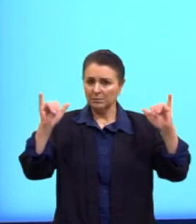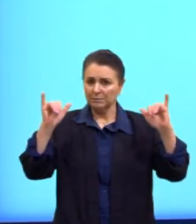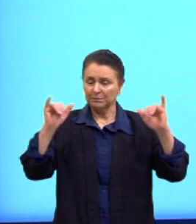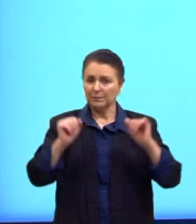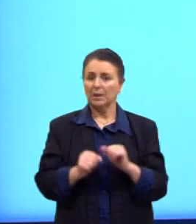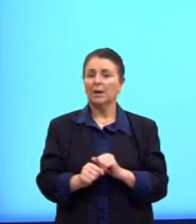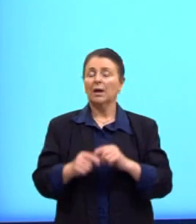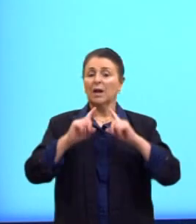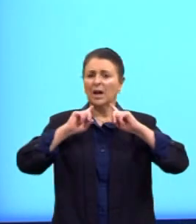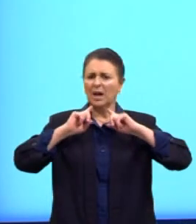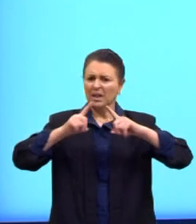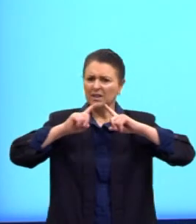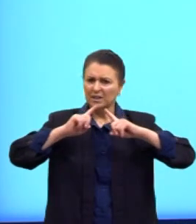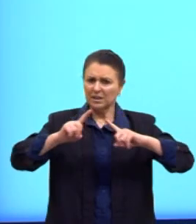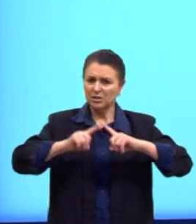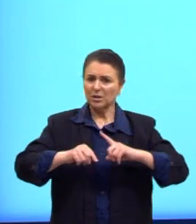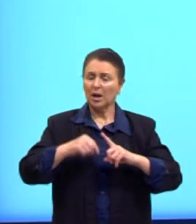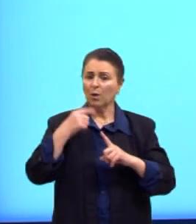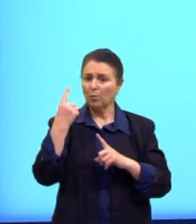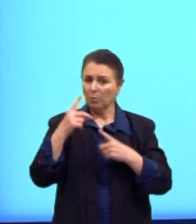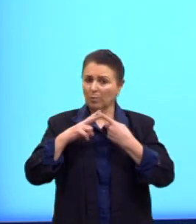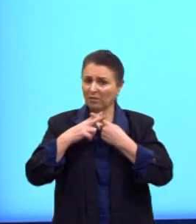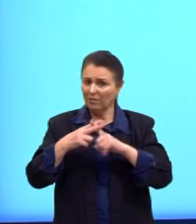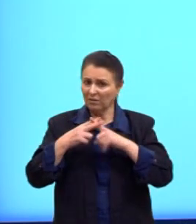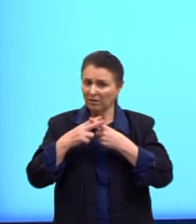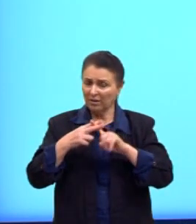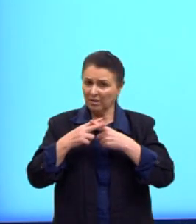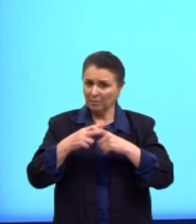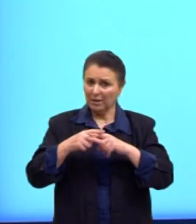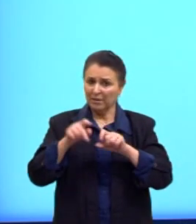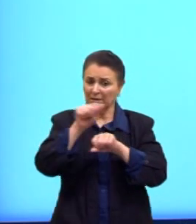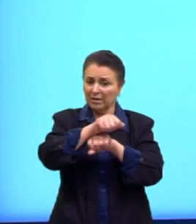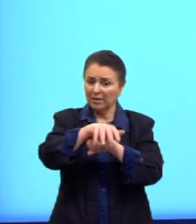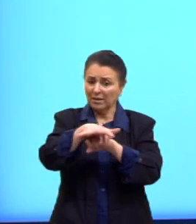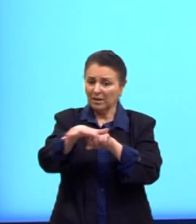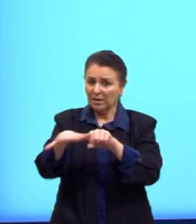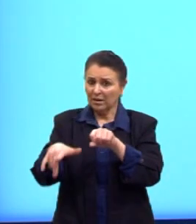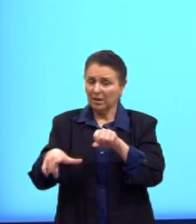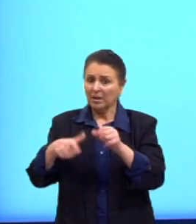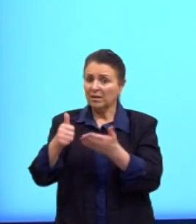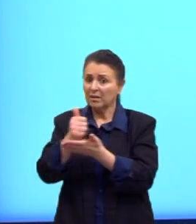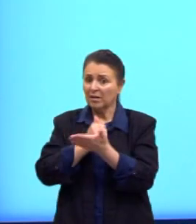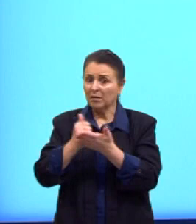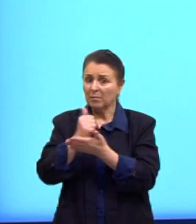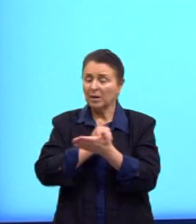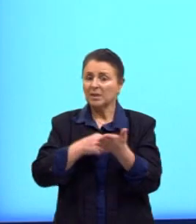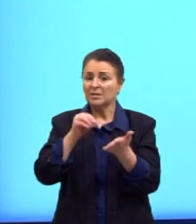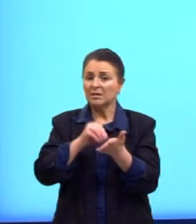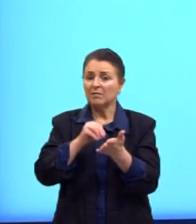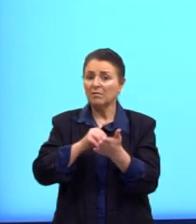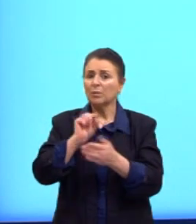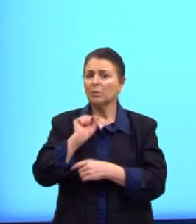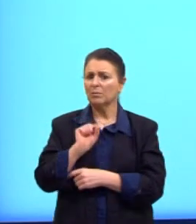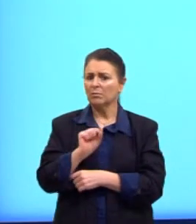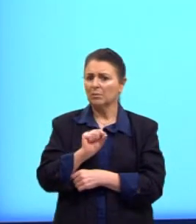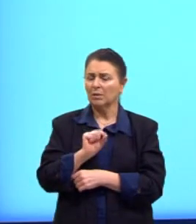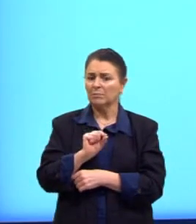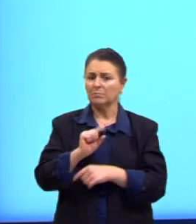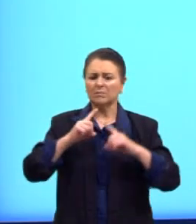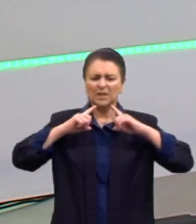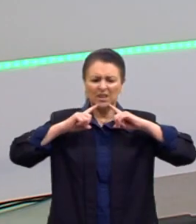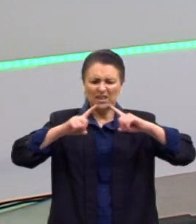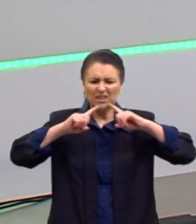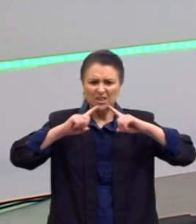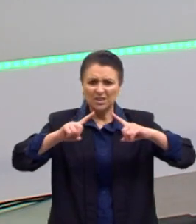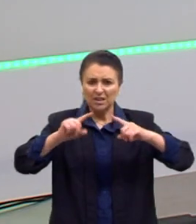A crítica feita a uma das ferramentas midiáticas se fundamenta na falta de... Aqui a crítica